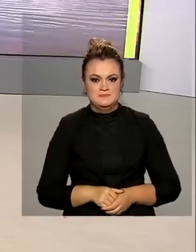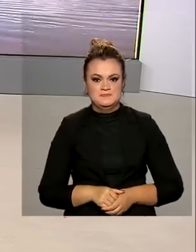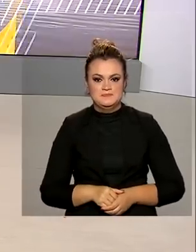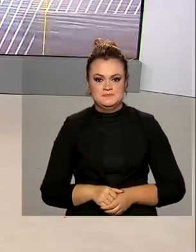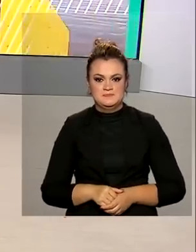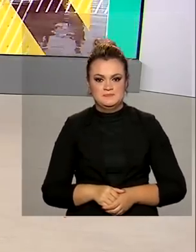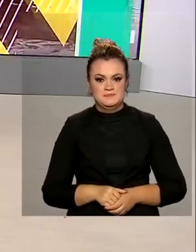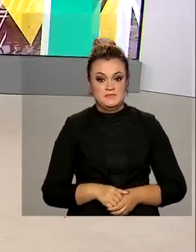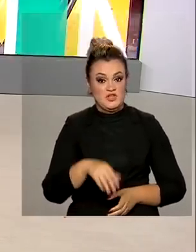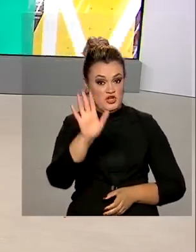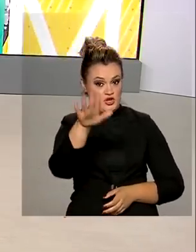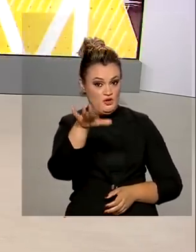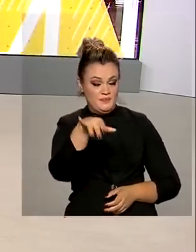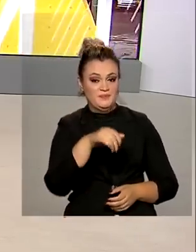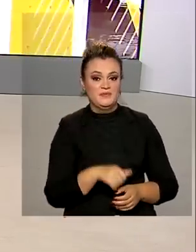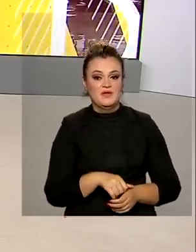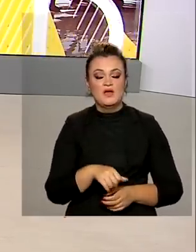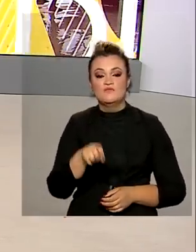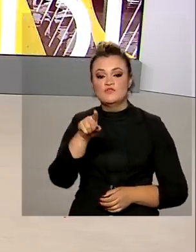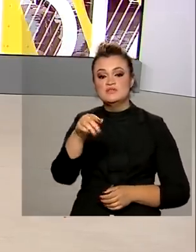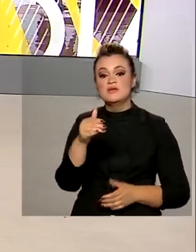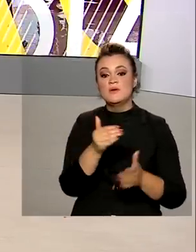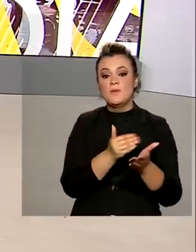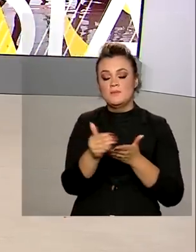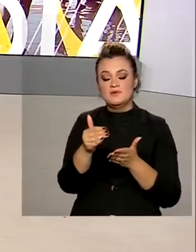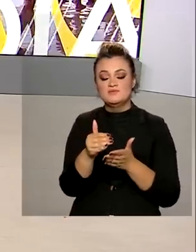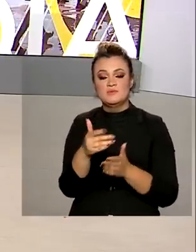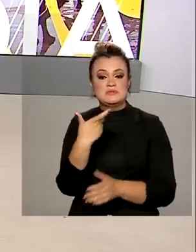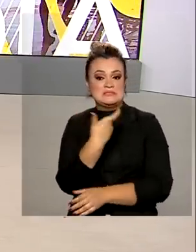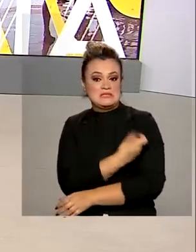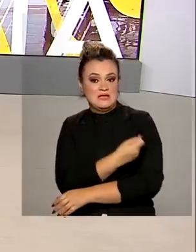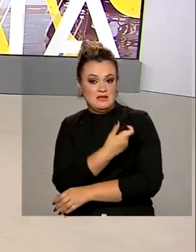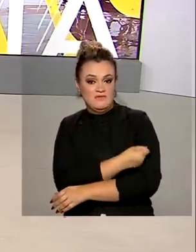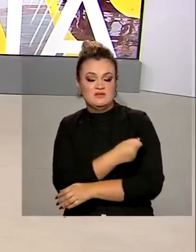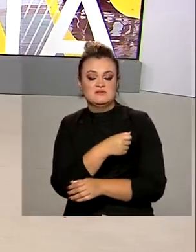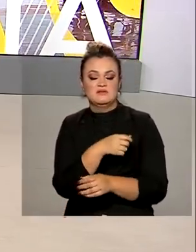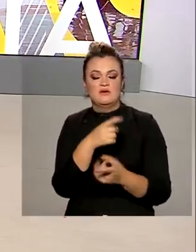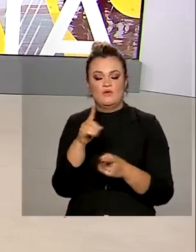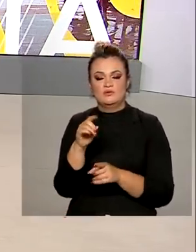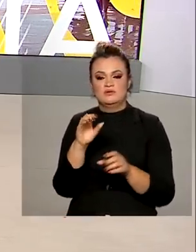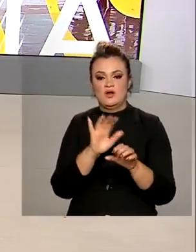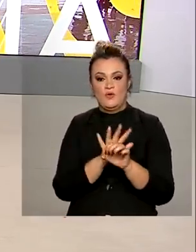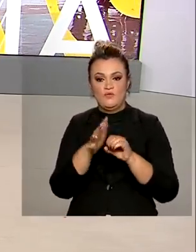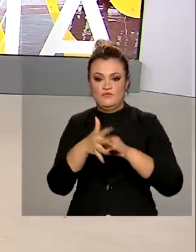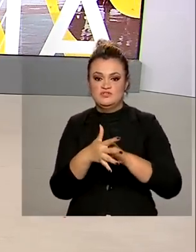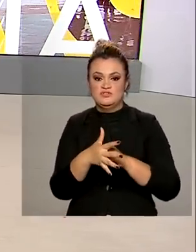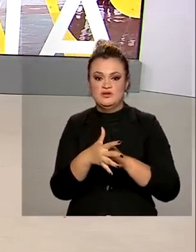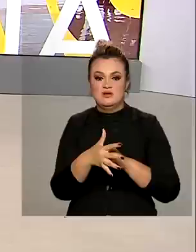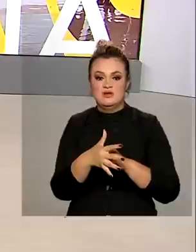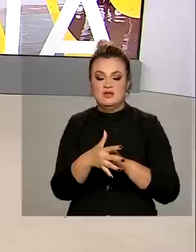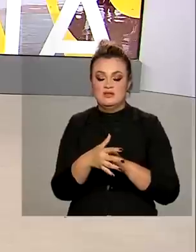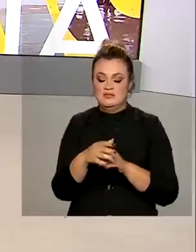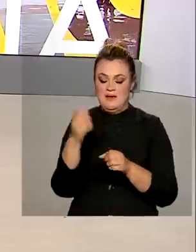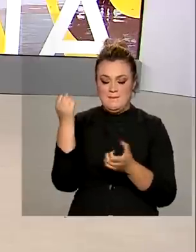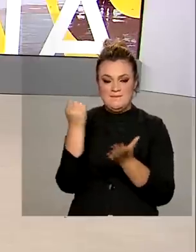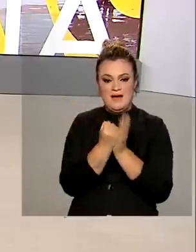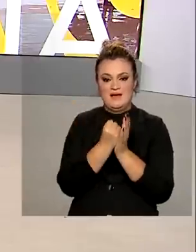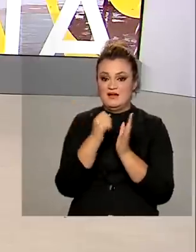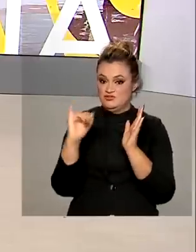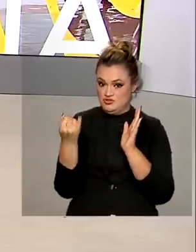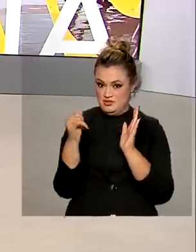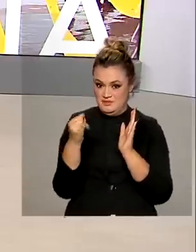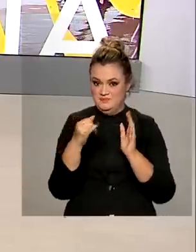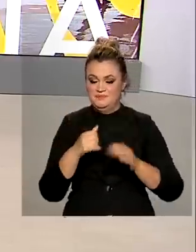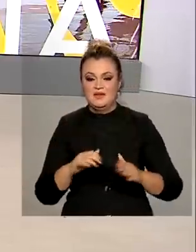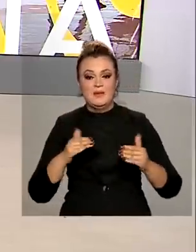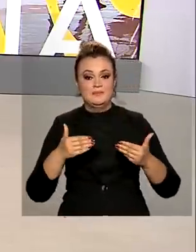E atenção para quem iniciou o esquema vacinal contra a Covid-19, tomando a vacina da Janssen. O